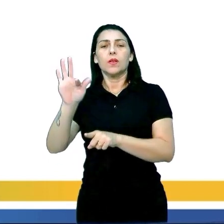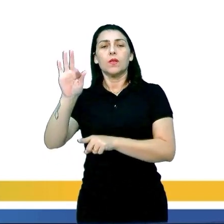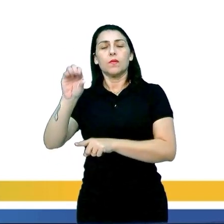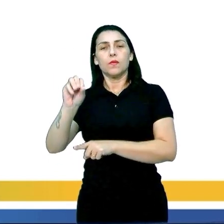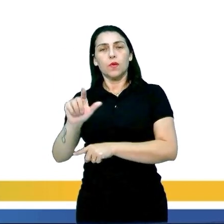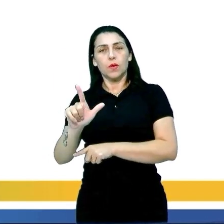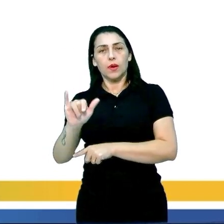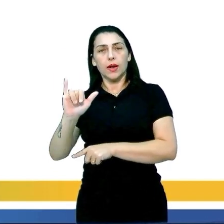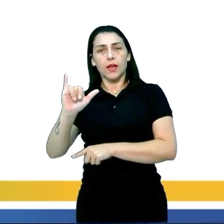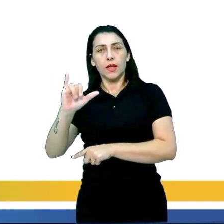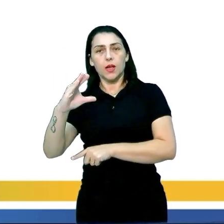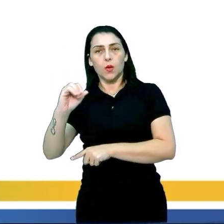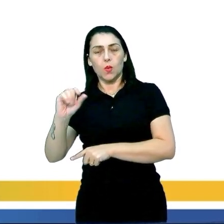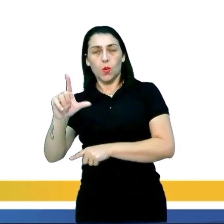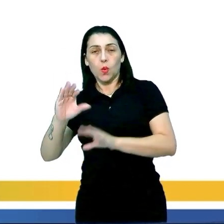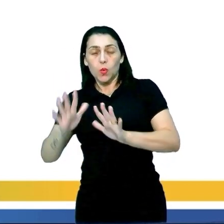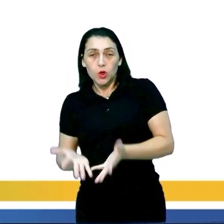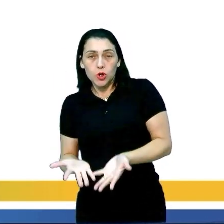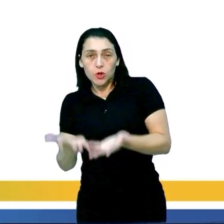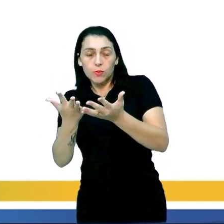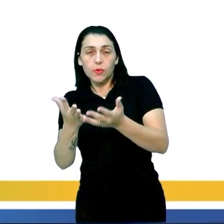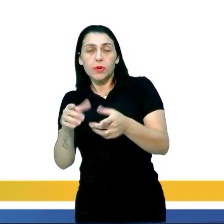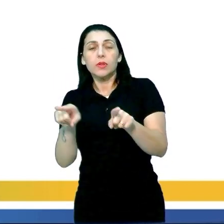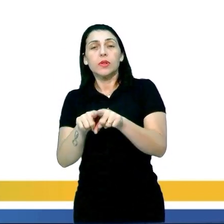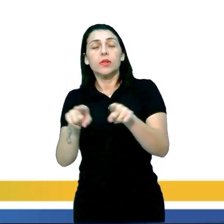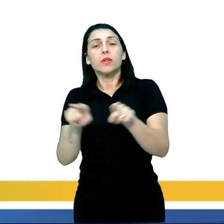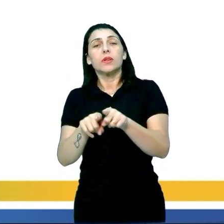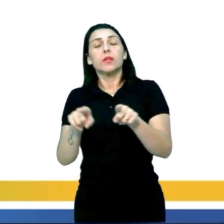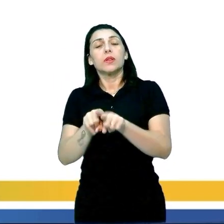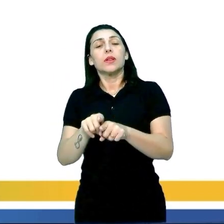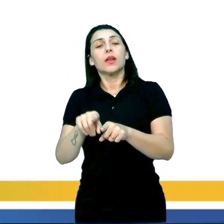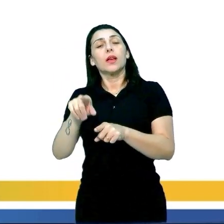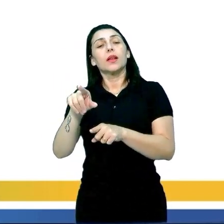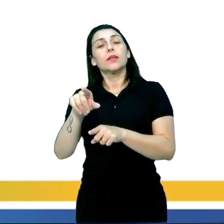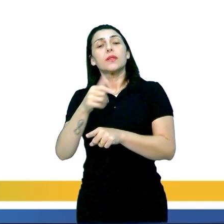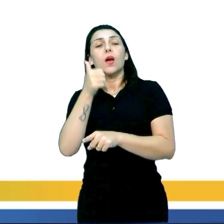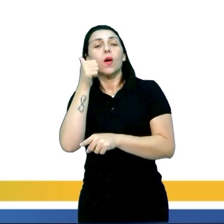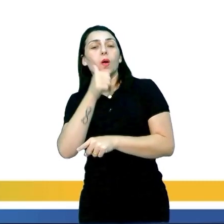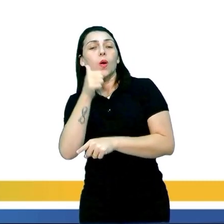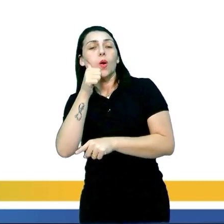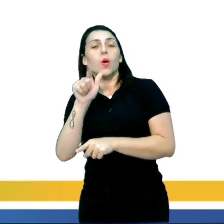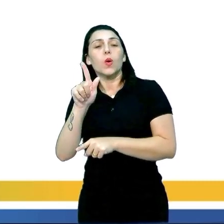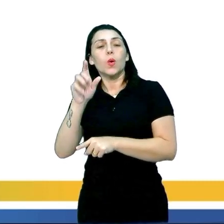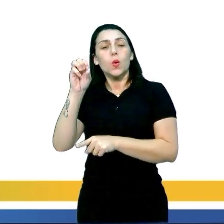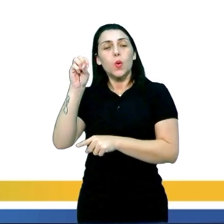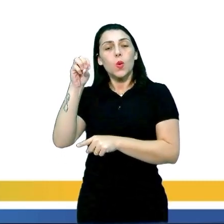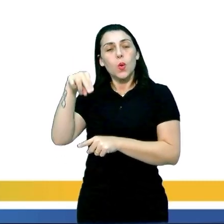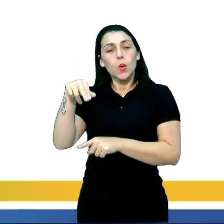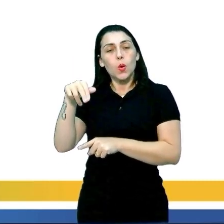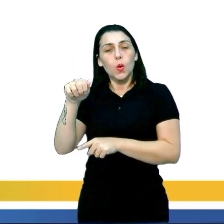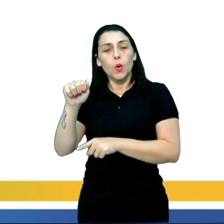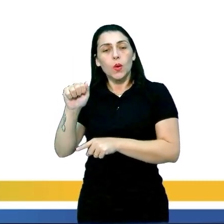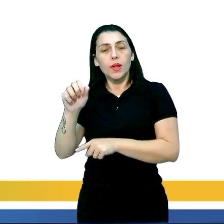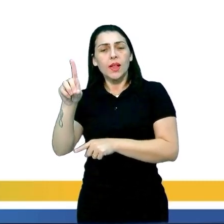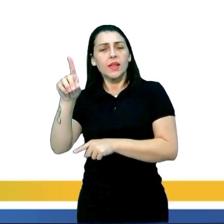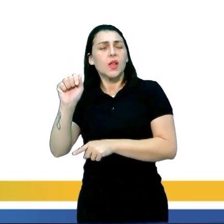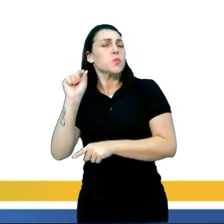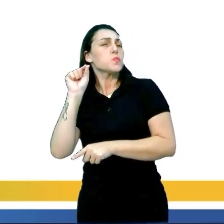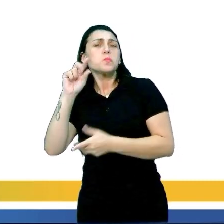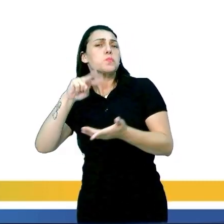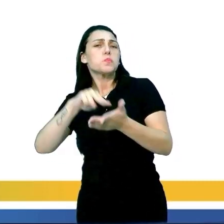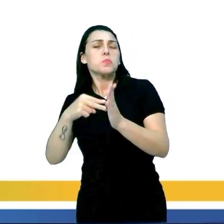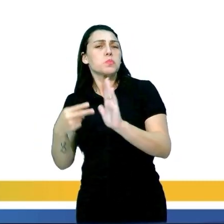estimulante. Eles vão atuar aí nas gônadas femininas e masculinas. Em que